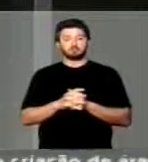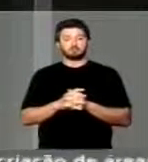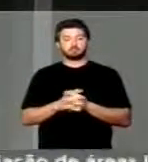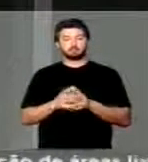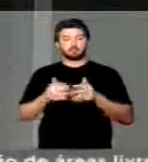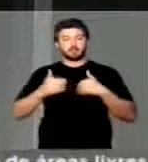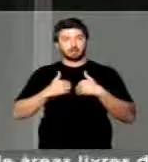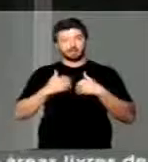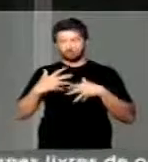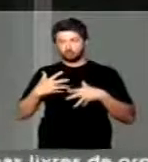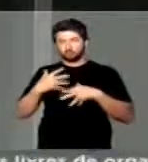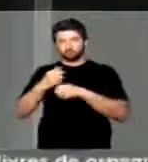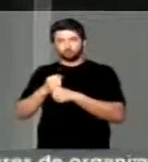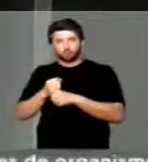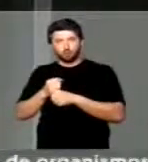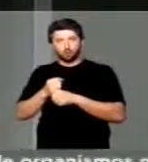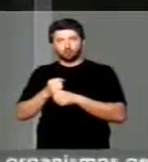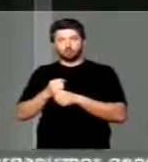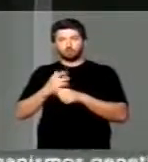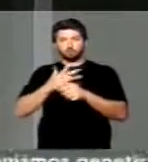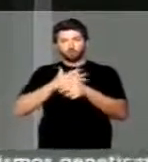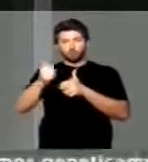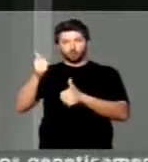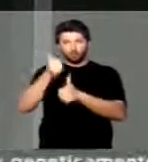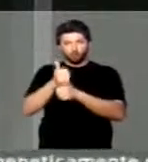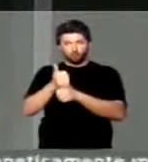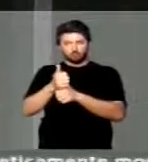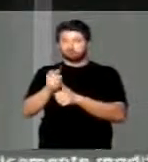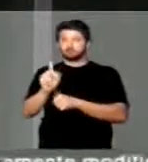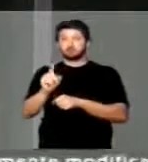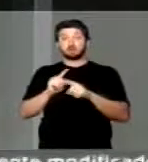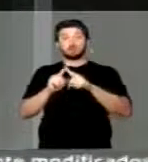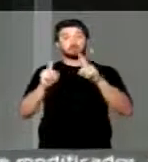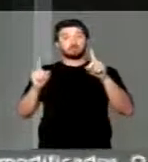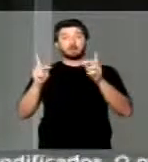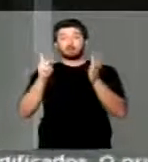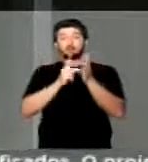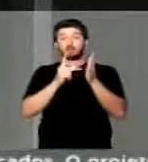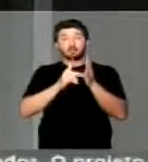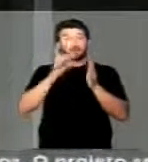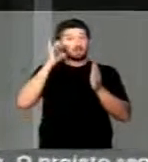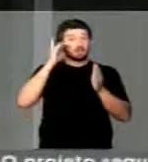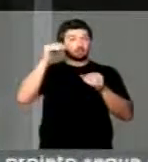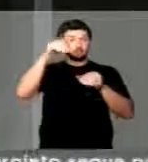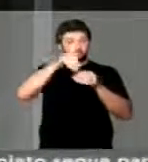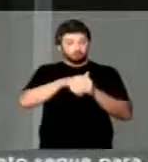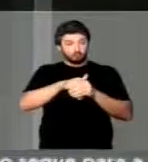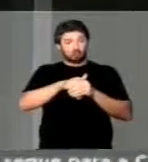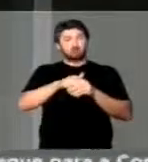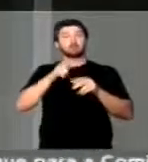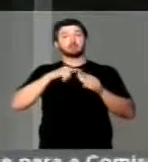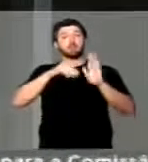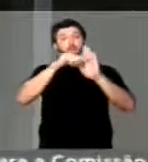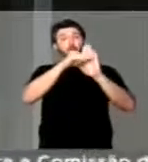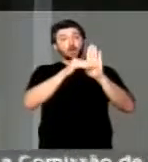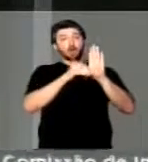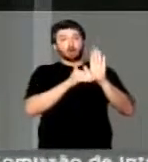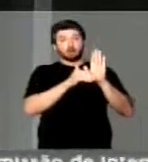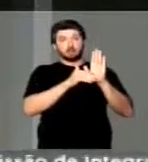e eu não me somo ao golpismo, mas é verdade que a Dilma foi eleita com o programa,